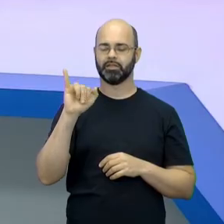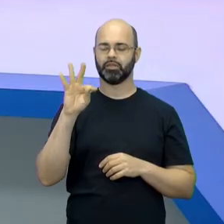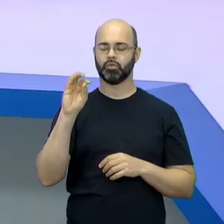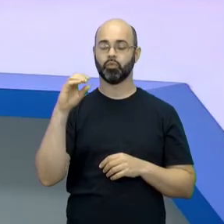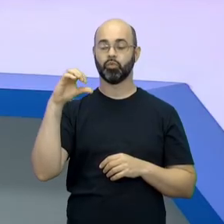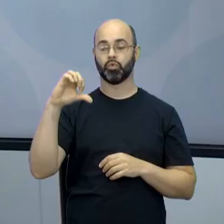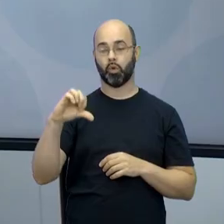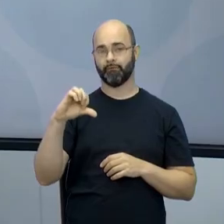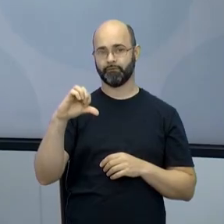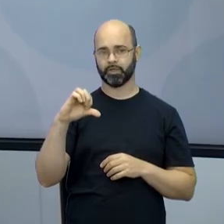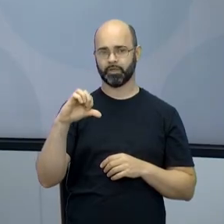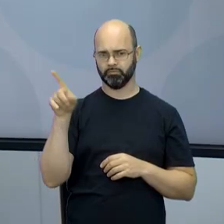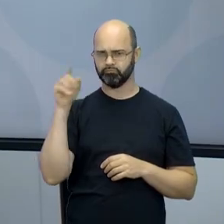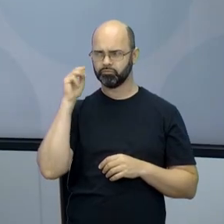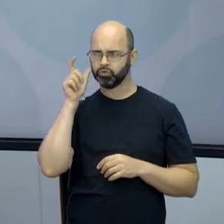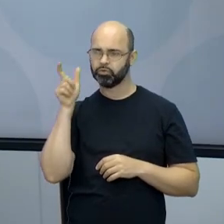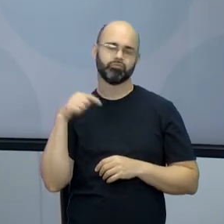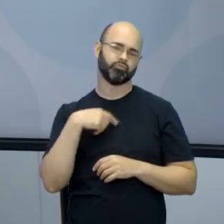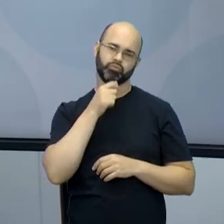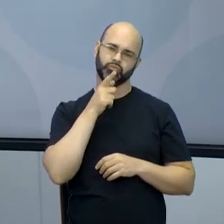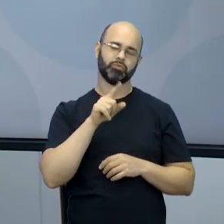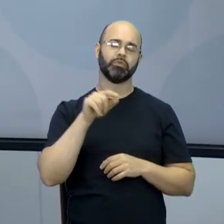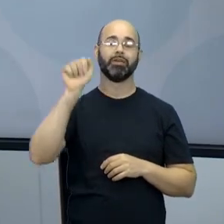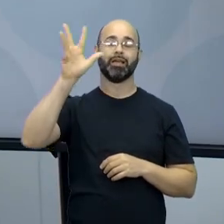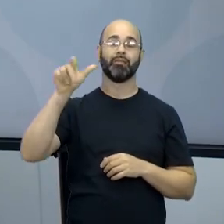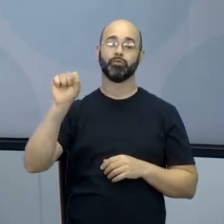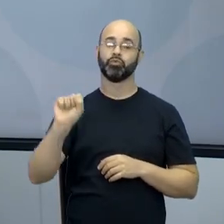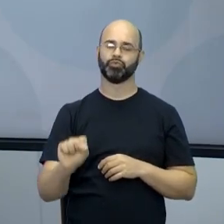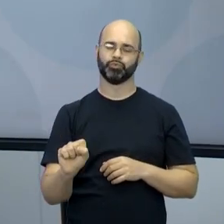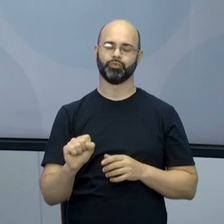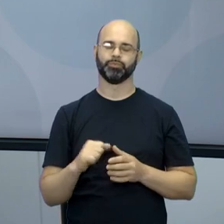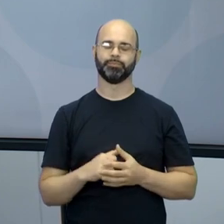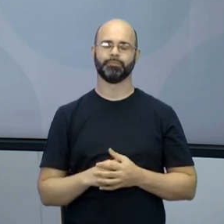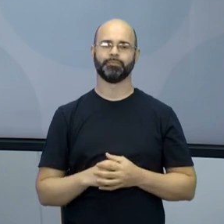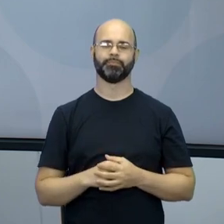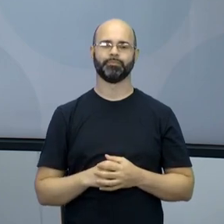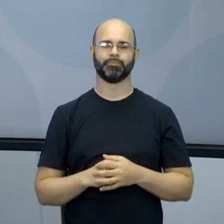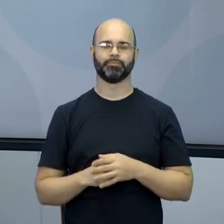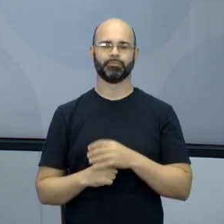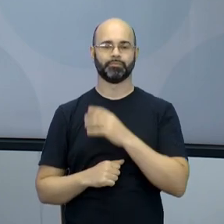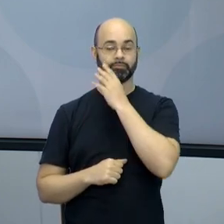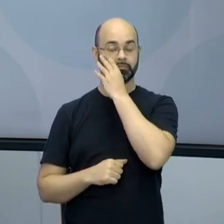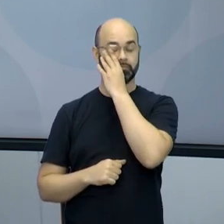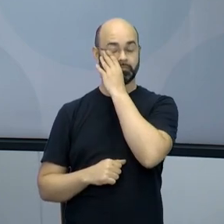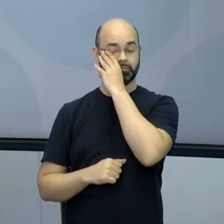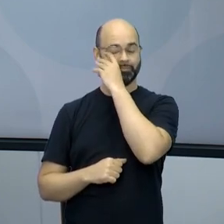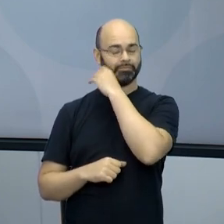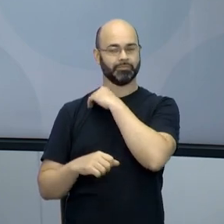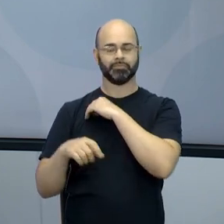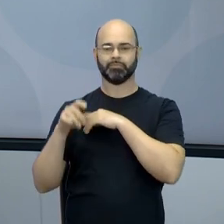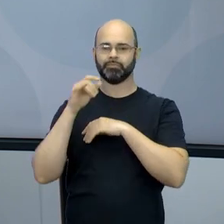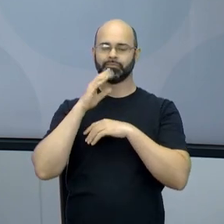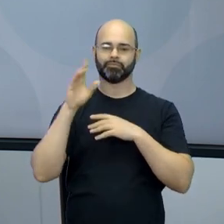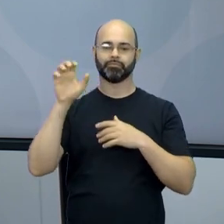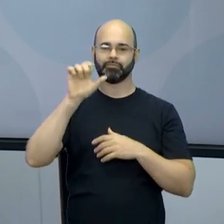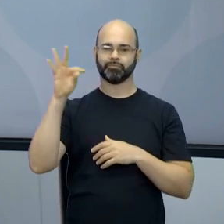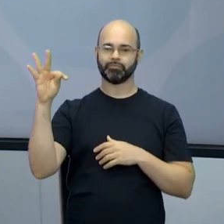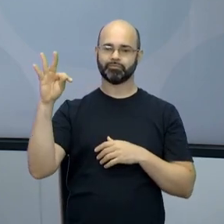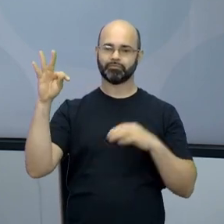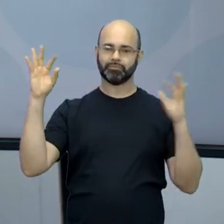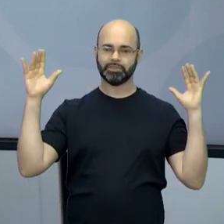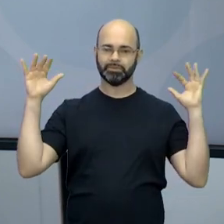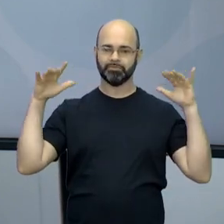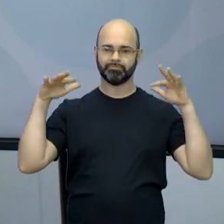assisti. É a passa na África do Sul. Imagina que você tem uma invasão alienígena, mas que não é uma invasão.